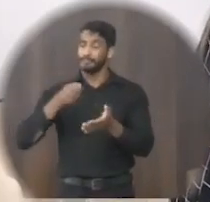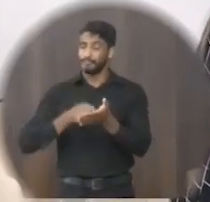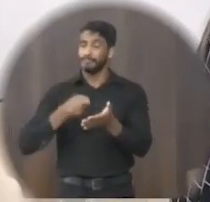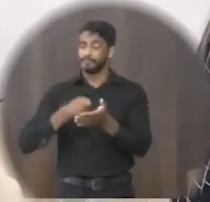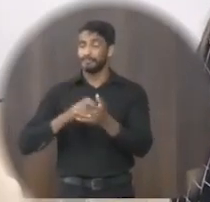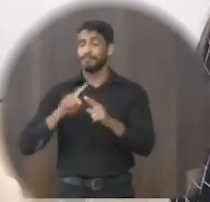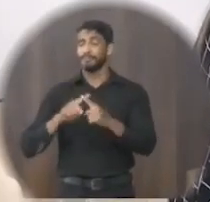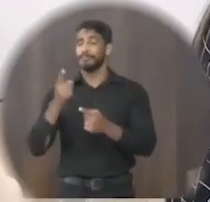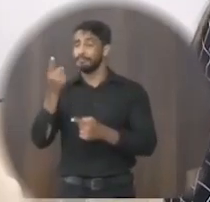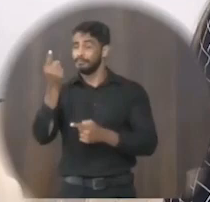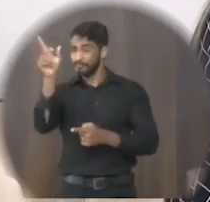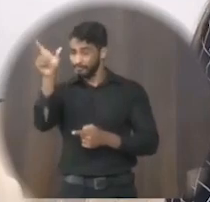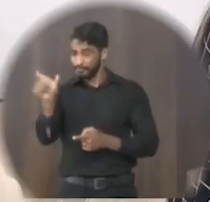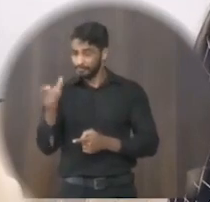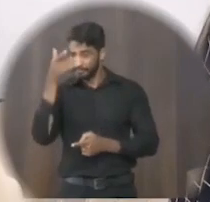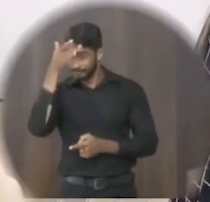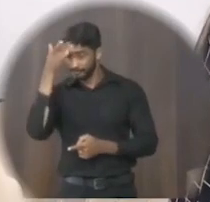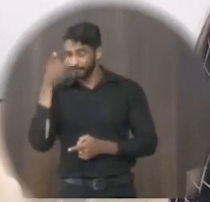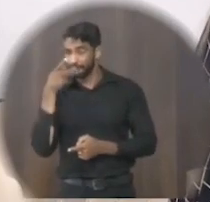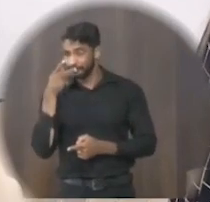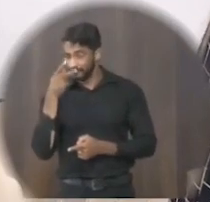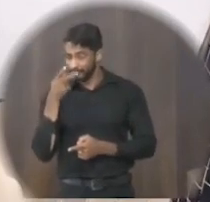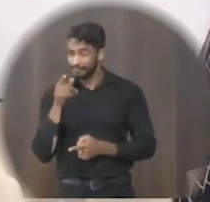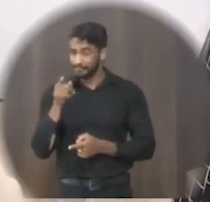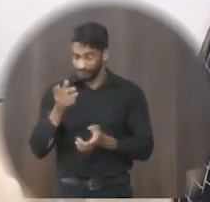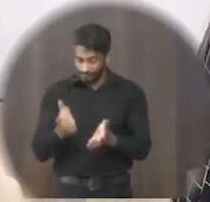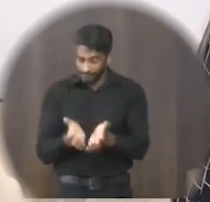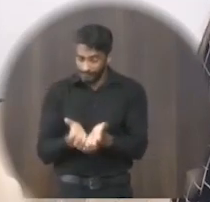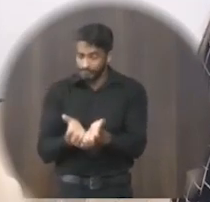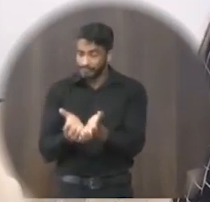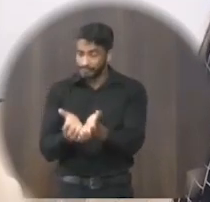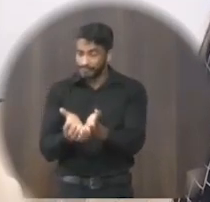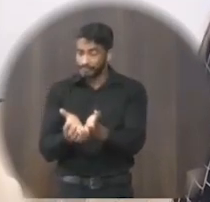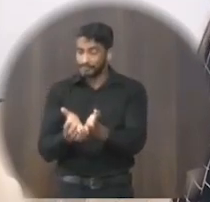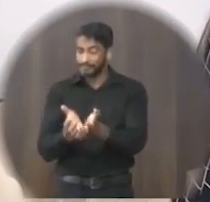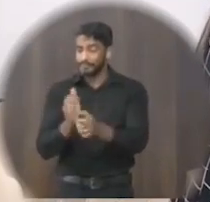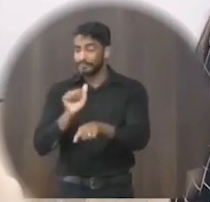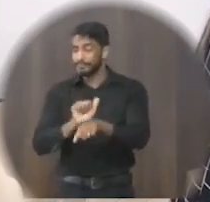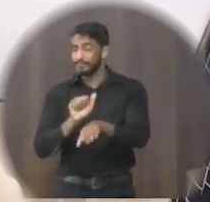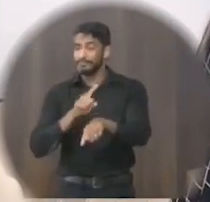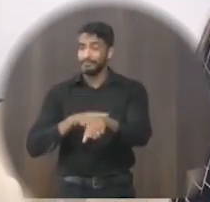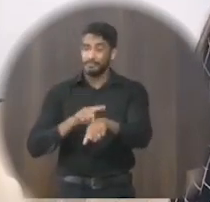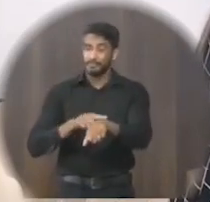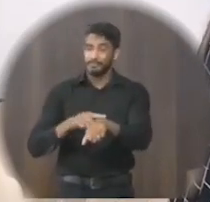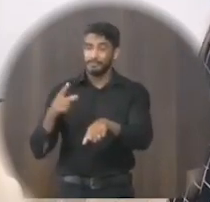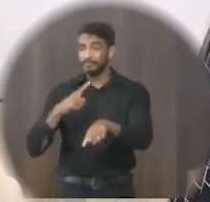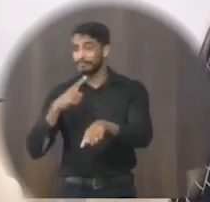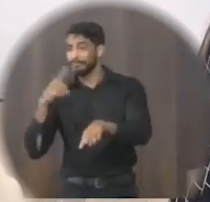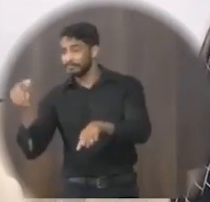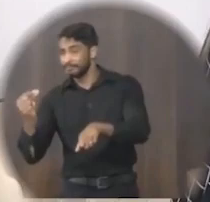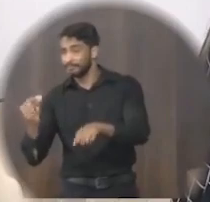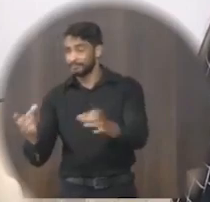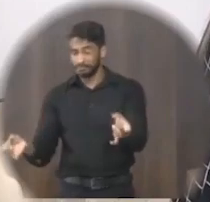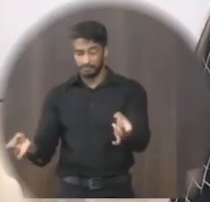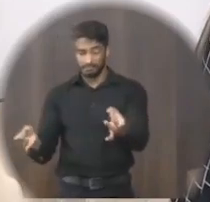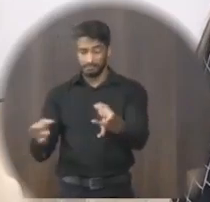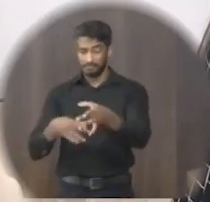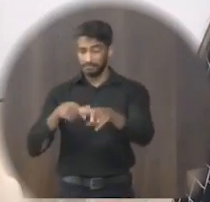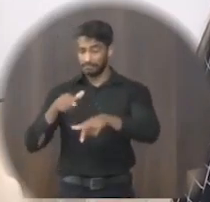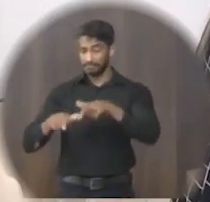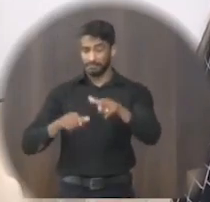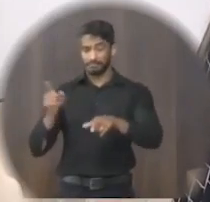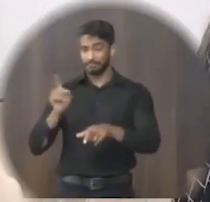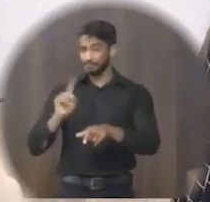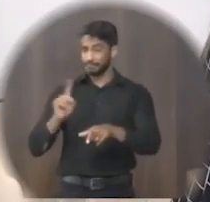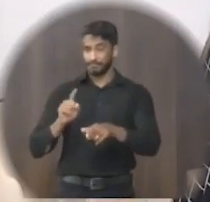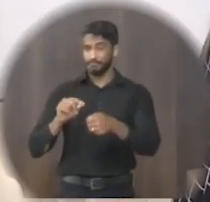um morador falou o seguinte que eles quando vão patrolar lá eles ficam em certo momento e saem não terminam o trabalho e